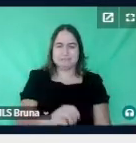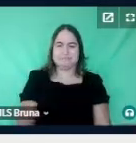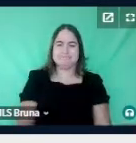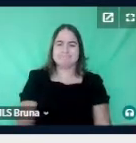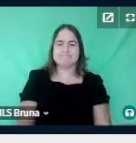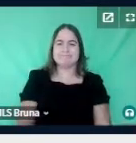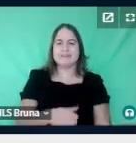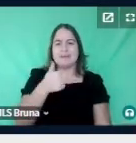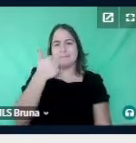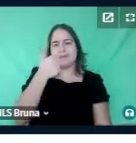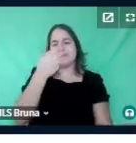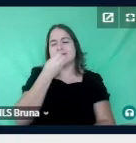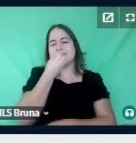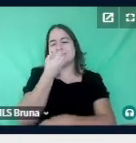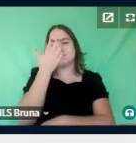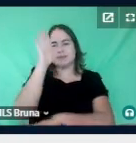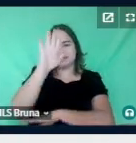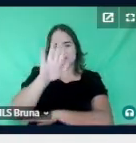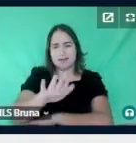Primeiramente, boa tarde a todos.